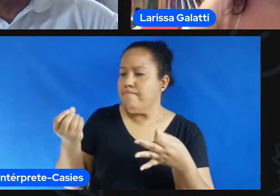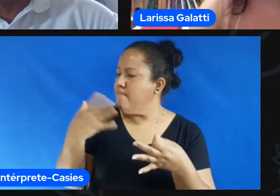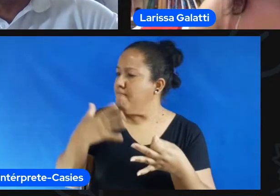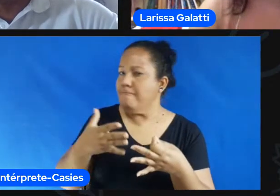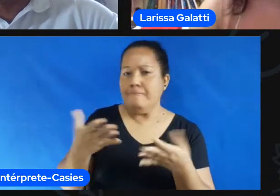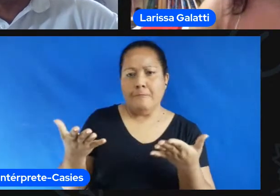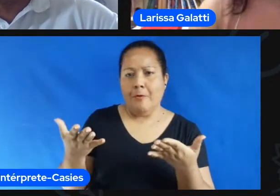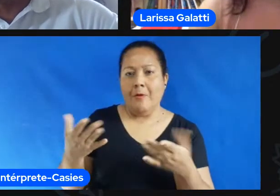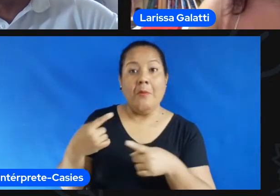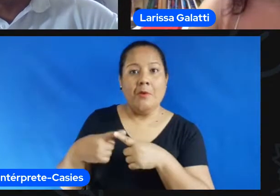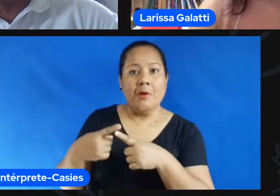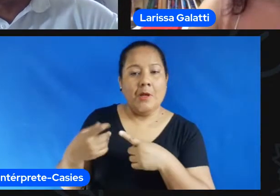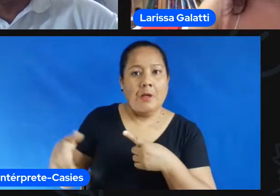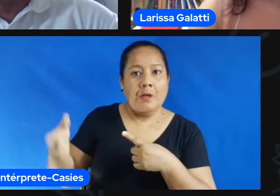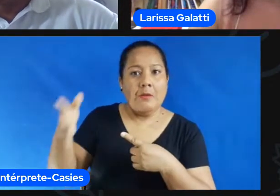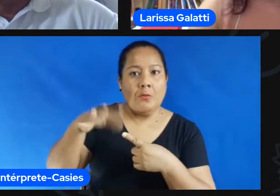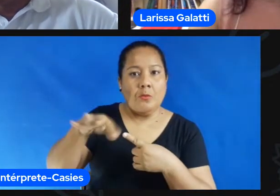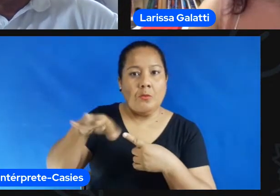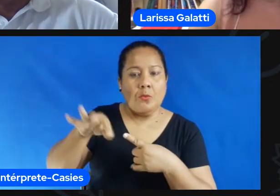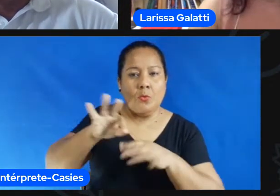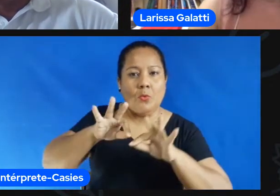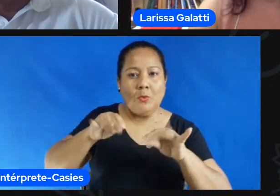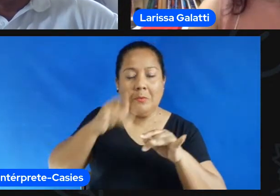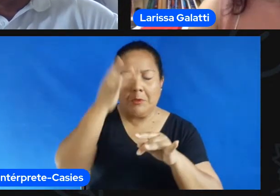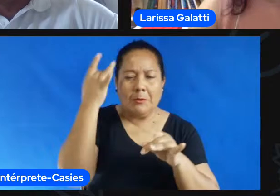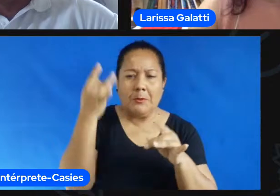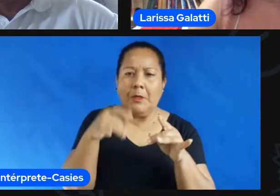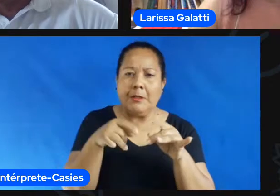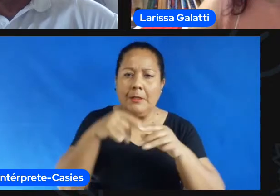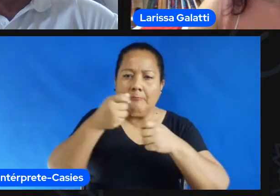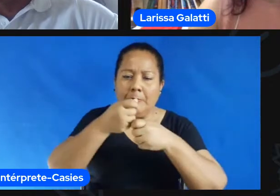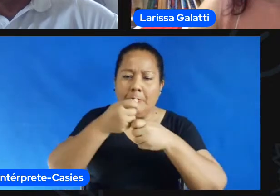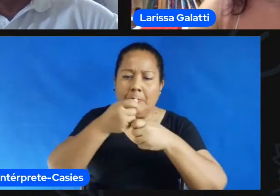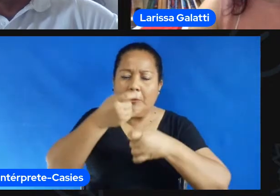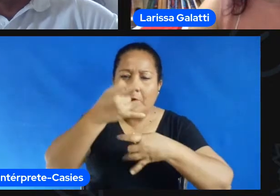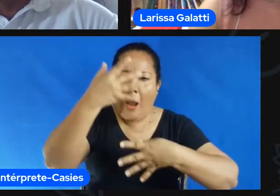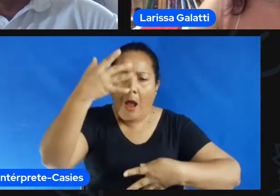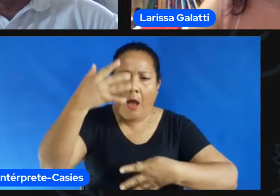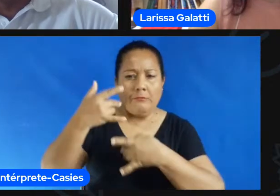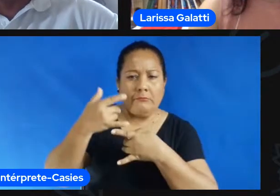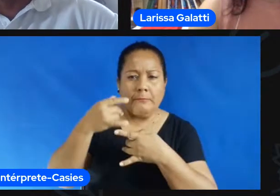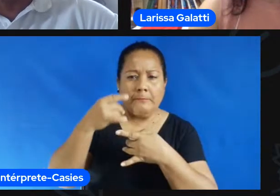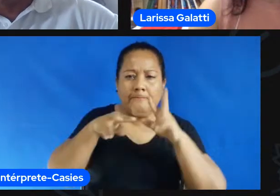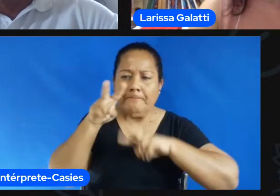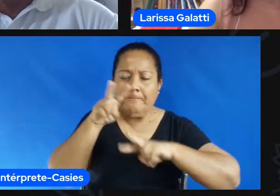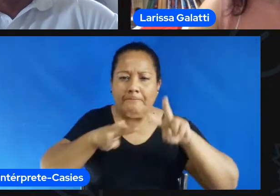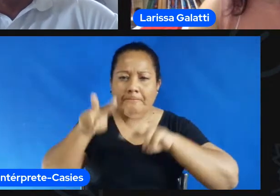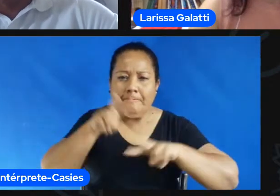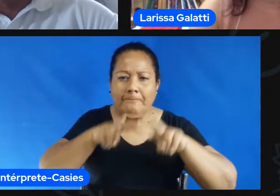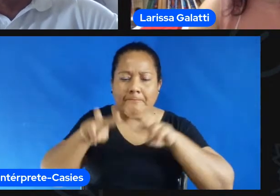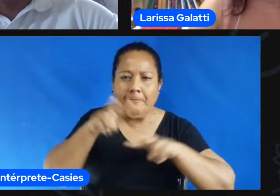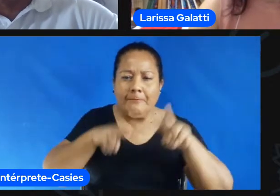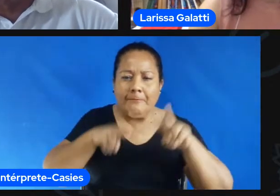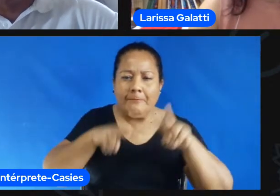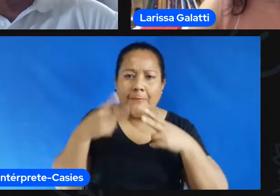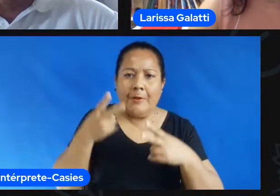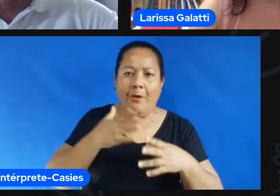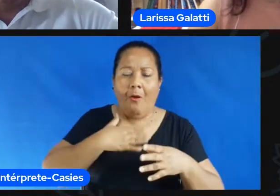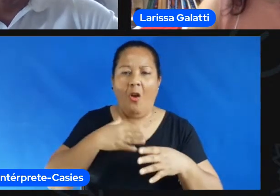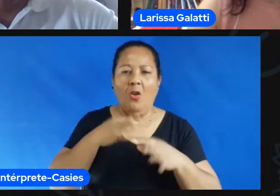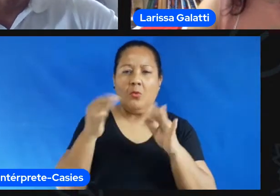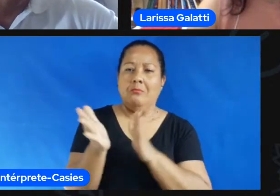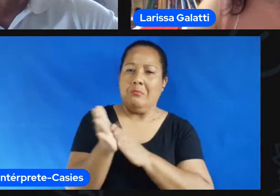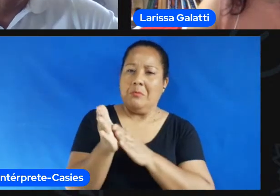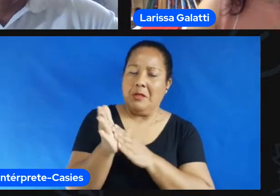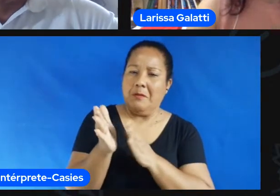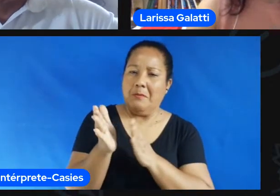comungado entre todos os participantes aqui todos dando parabéns mandando aí os congratulações